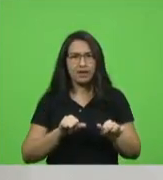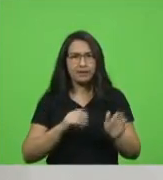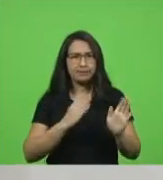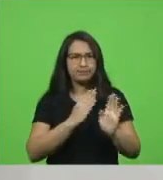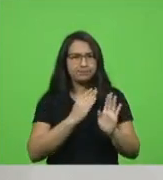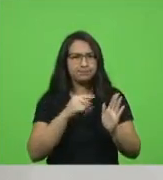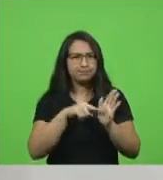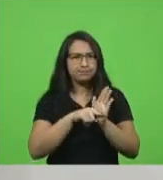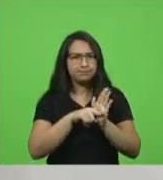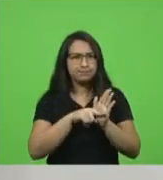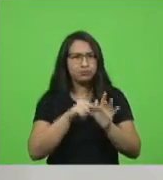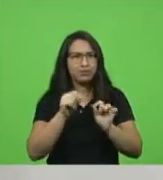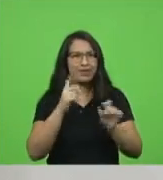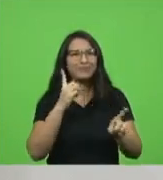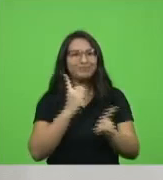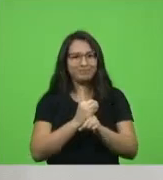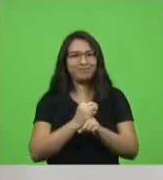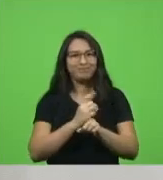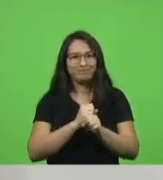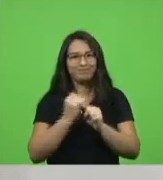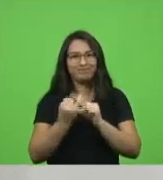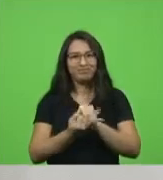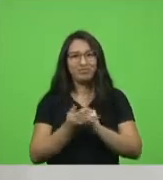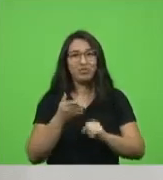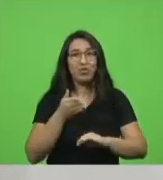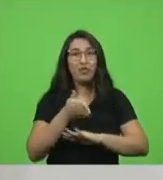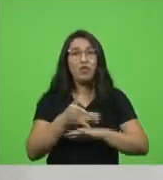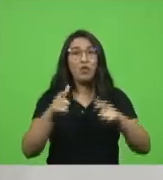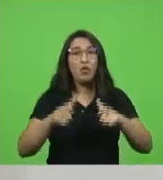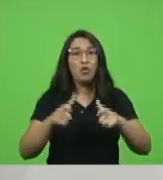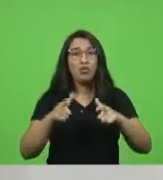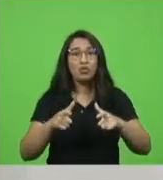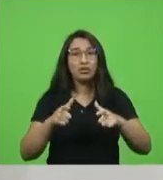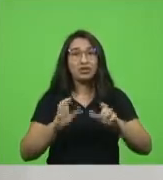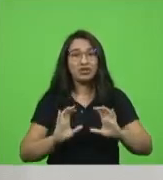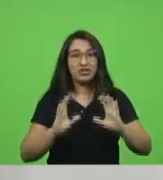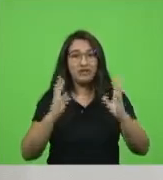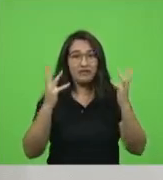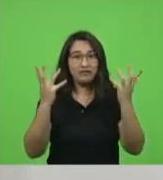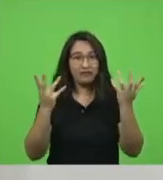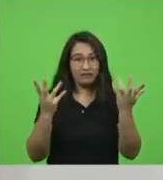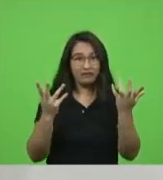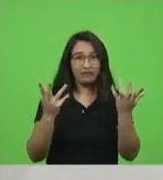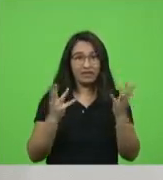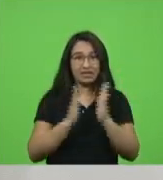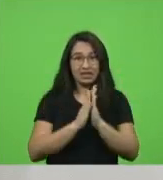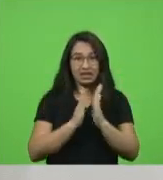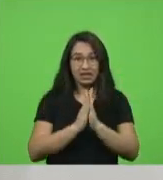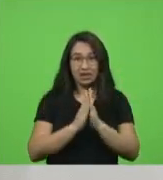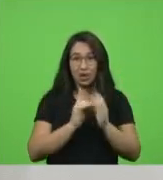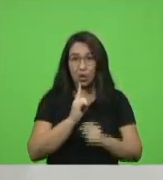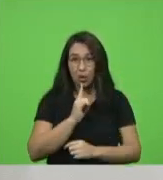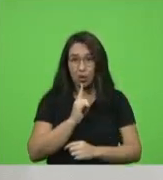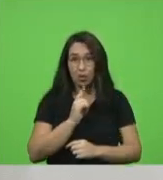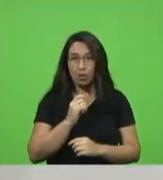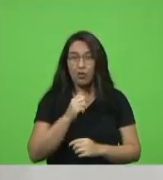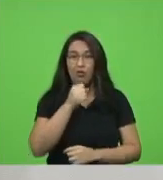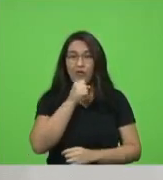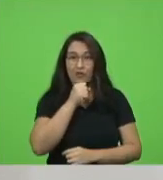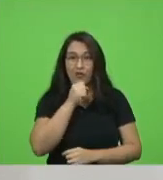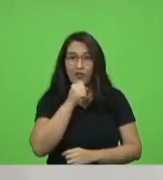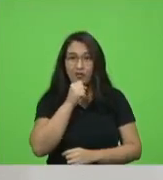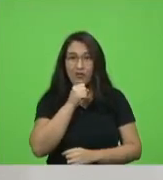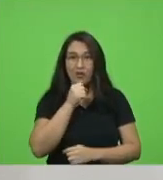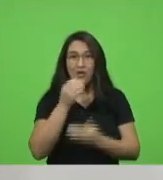foi na festa de aniversário dos avós resultado os avós na UTI metade da